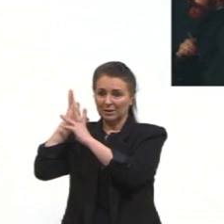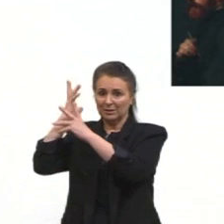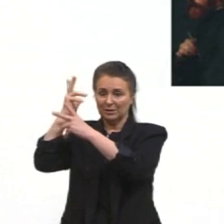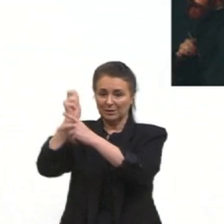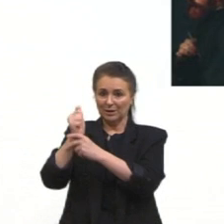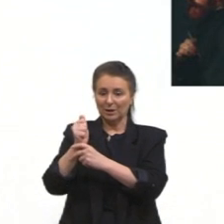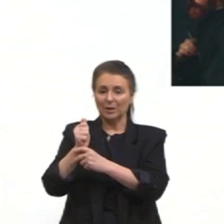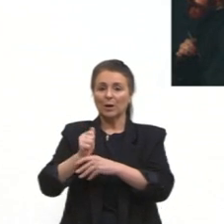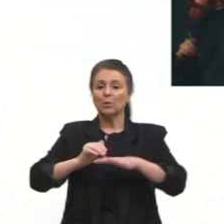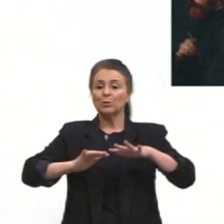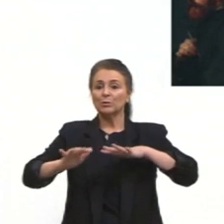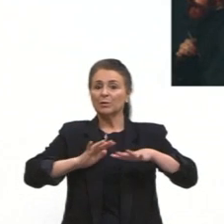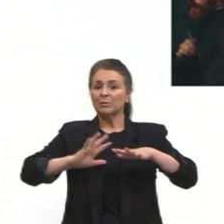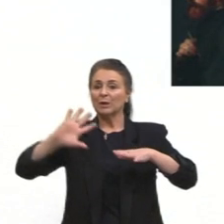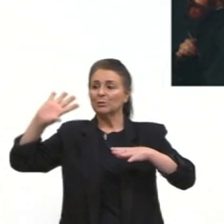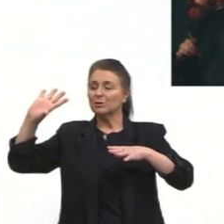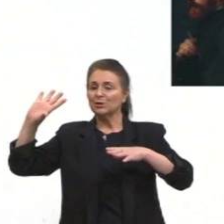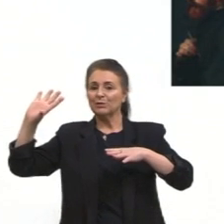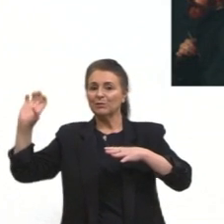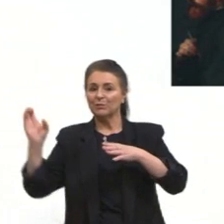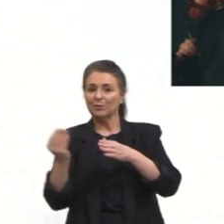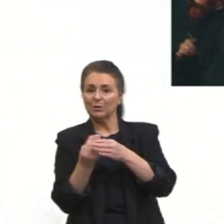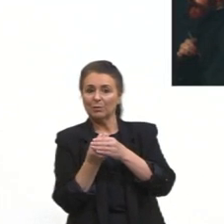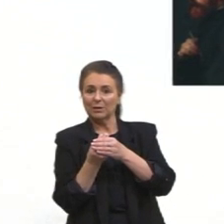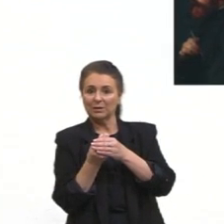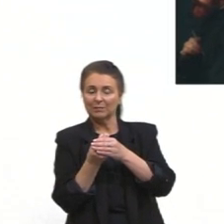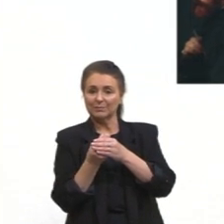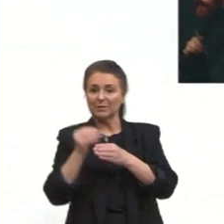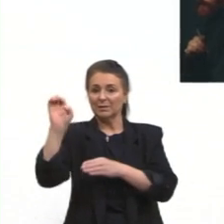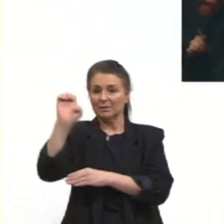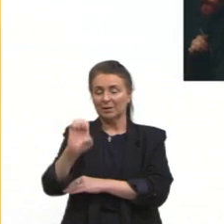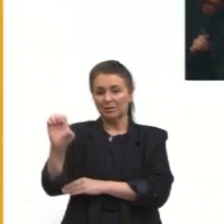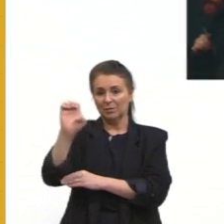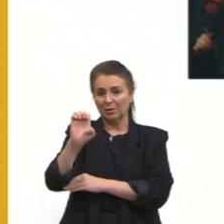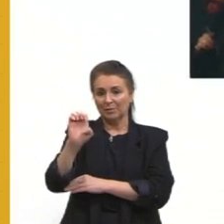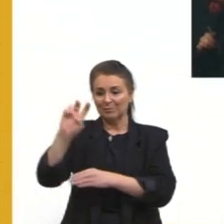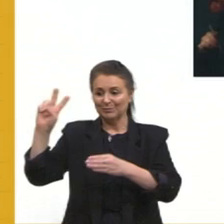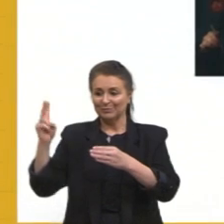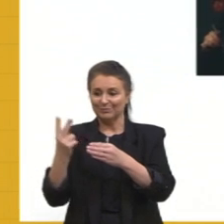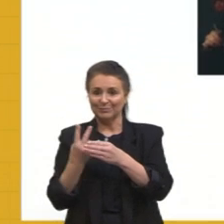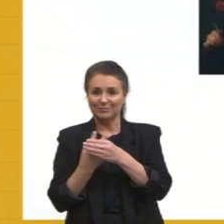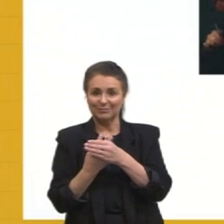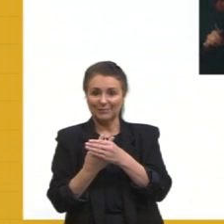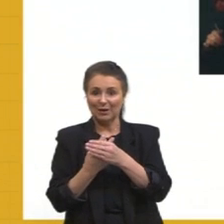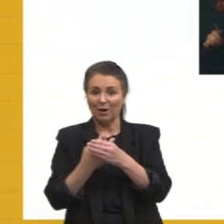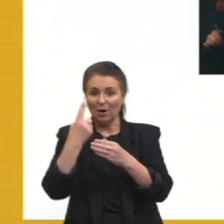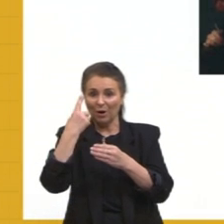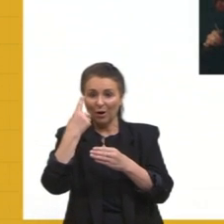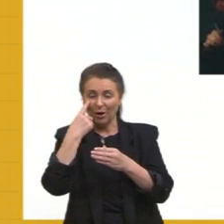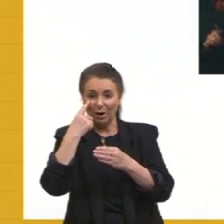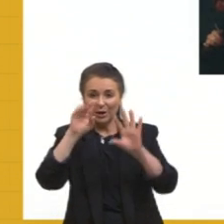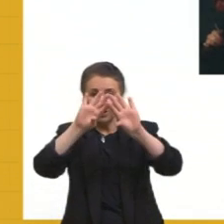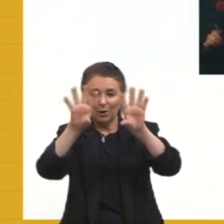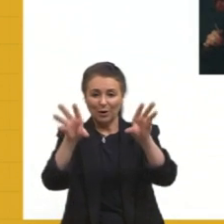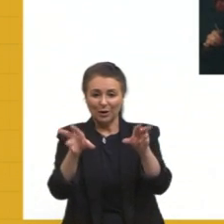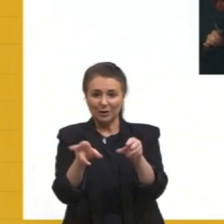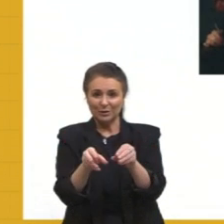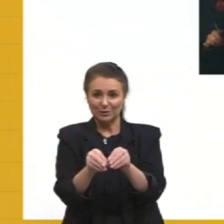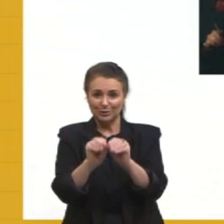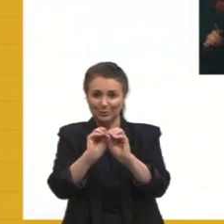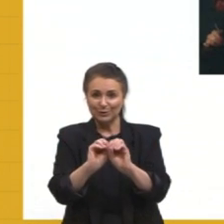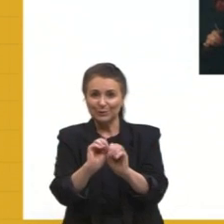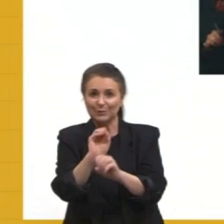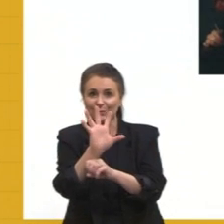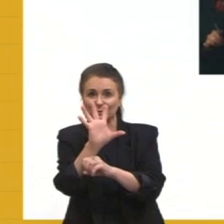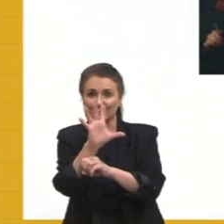vanguarda europeia. E olha que legal esse slide fazendo um baita resumo aqui para vocês. nós temos presente